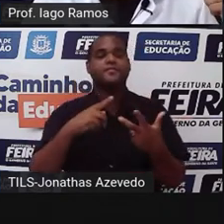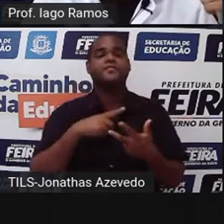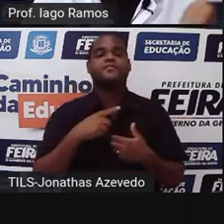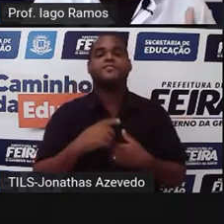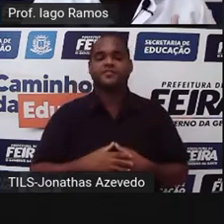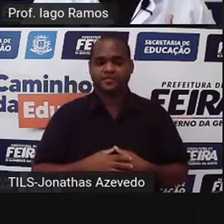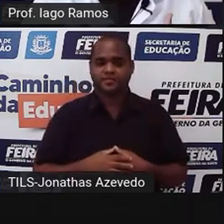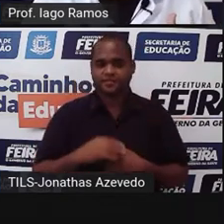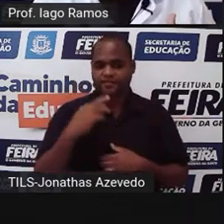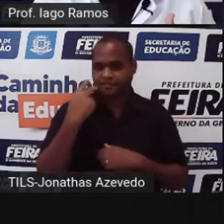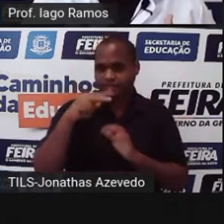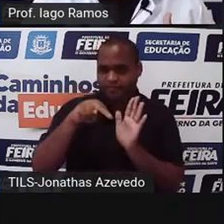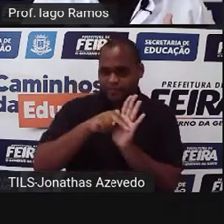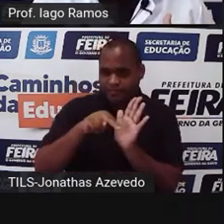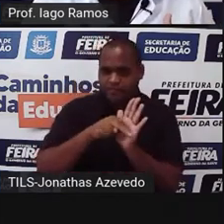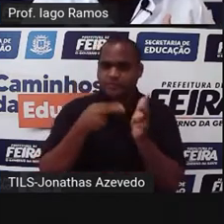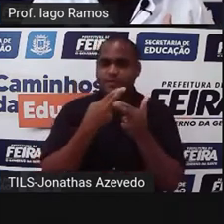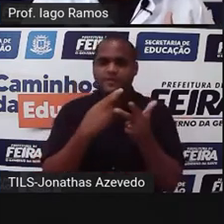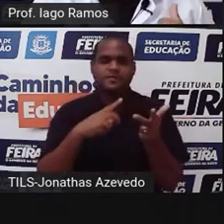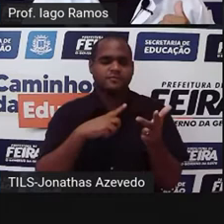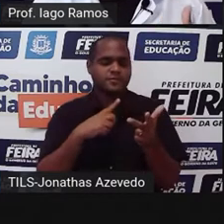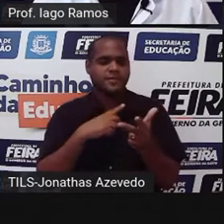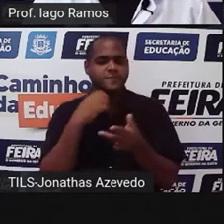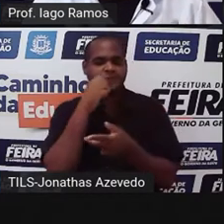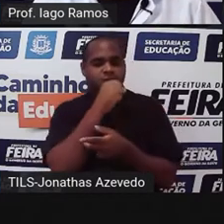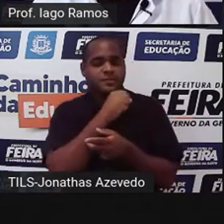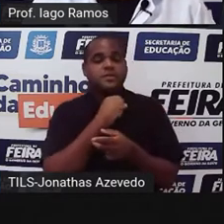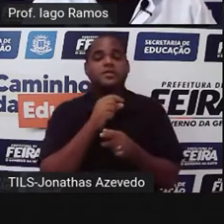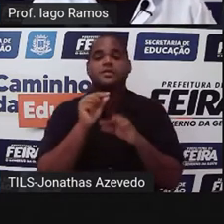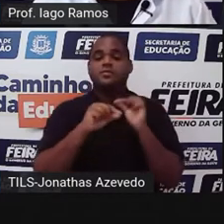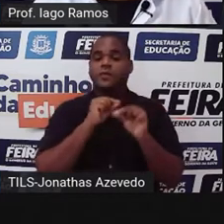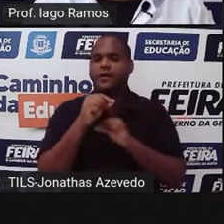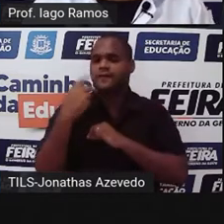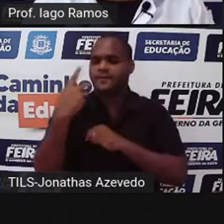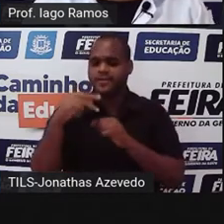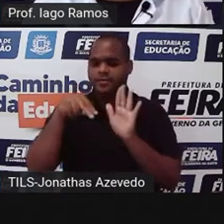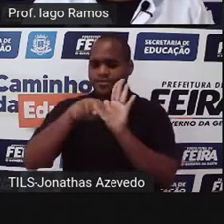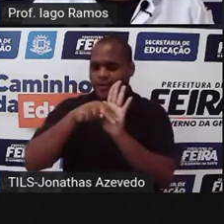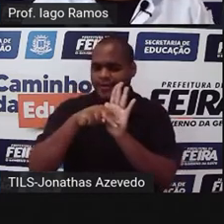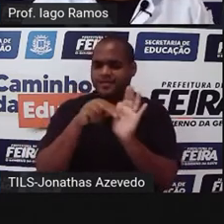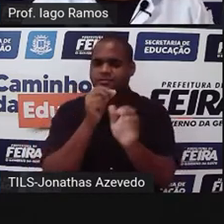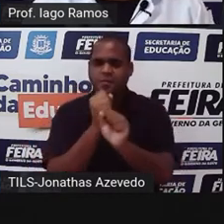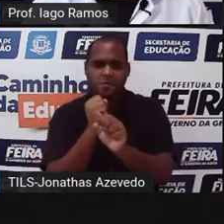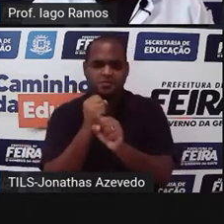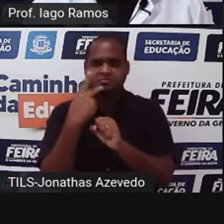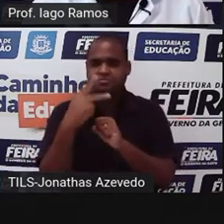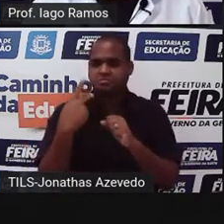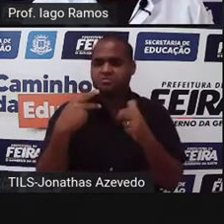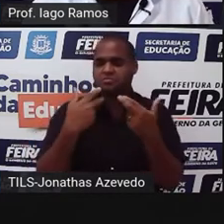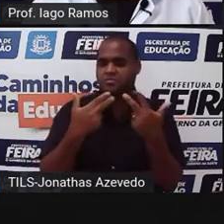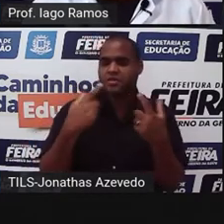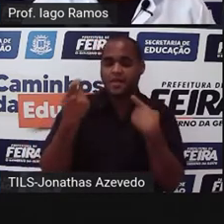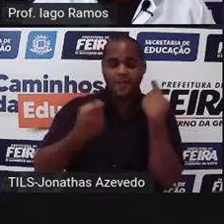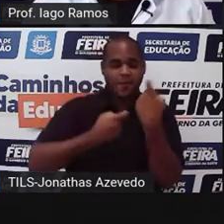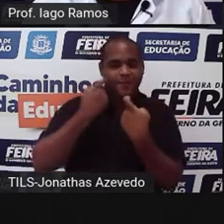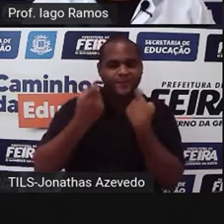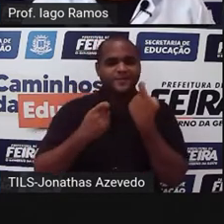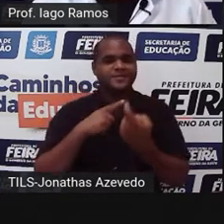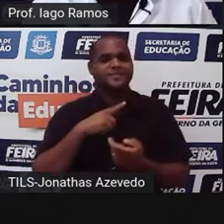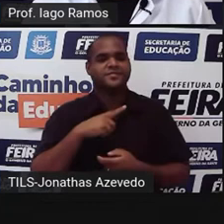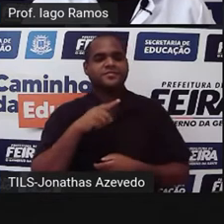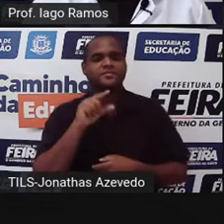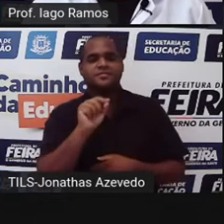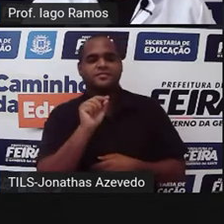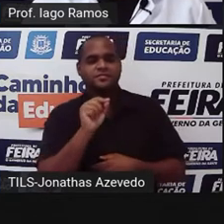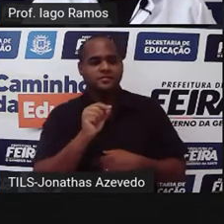A sua nota na atividade mais recente também diz um pouco da sua organização, né? A preocupação que você tem